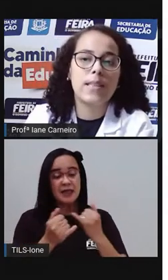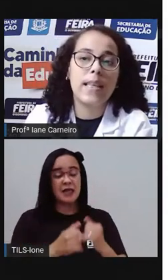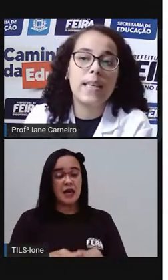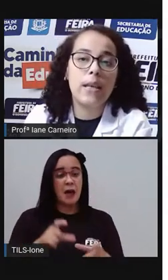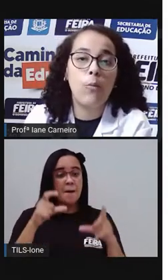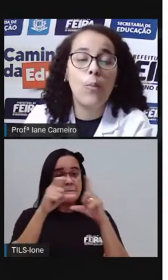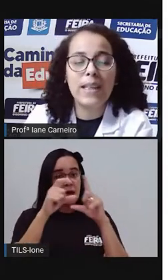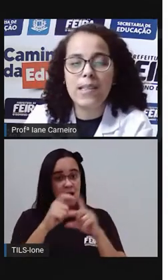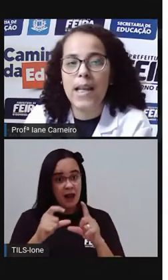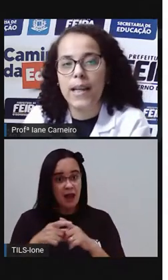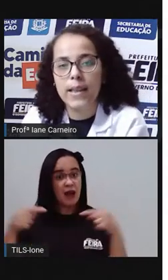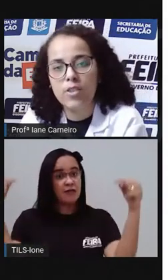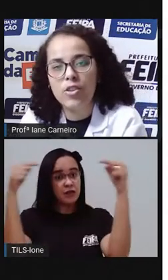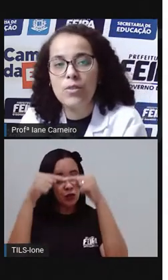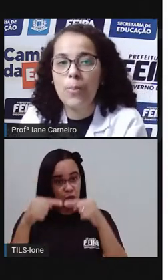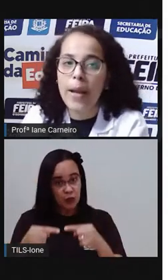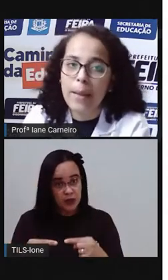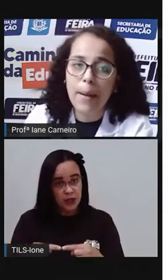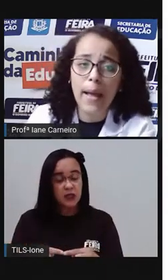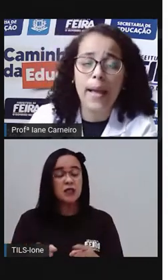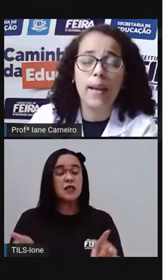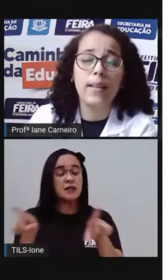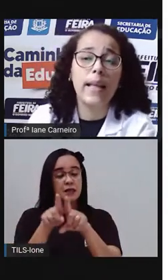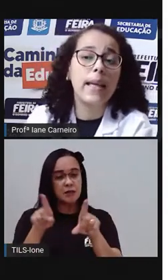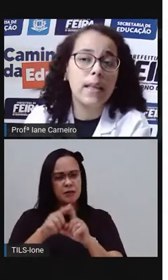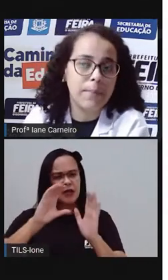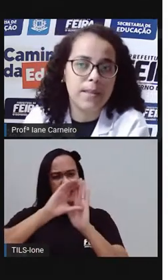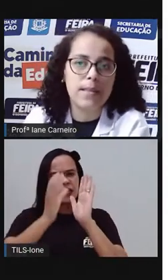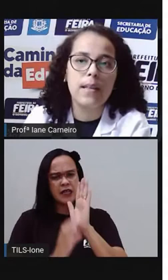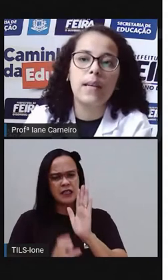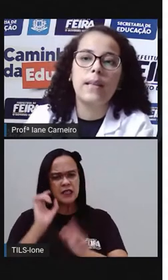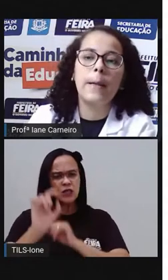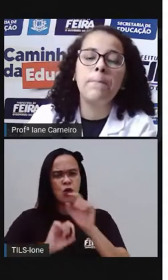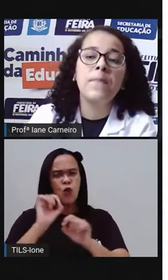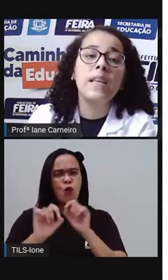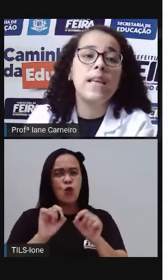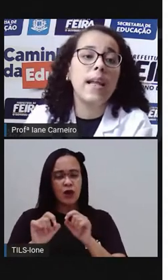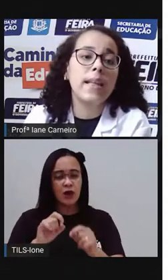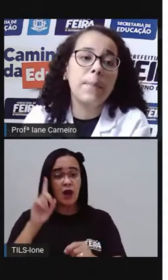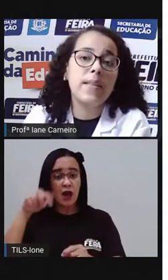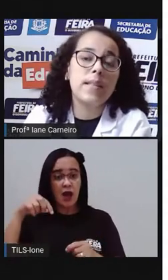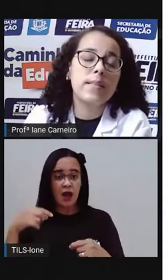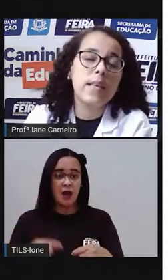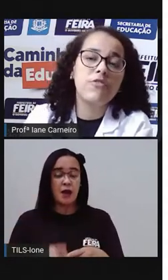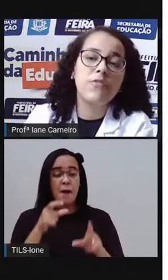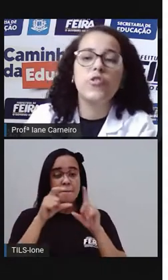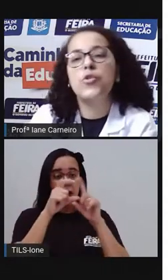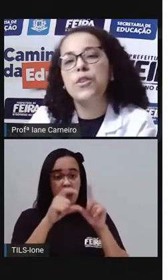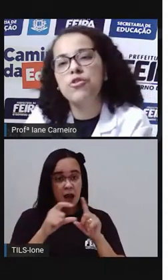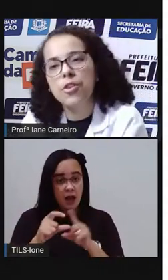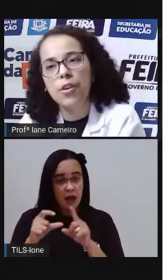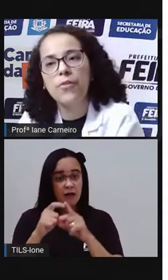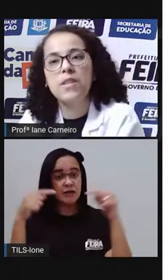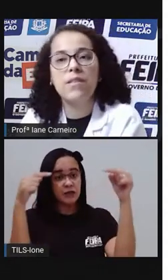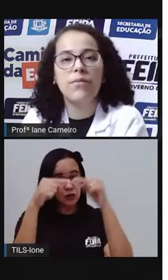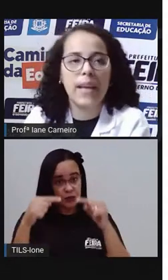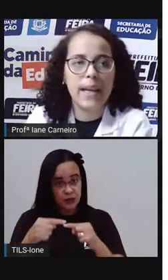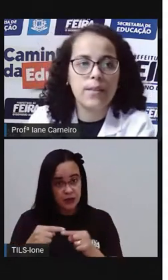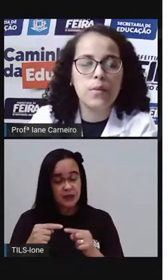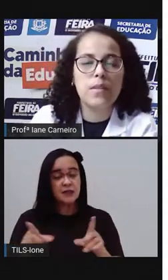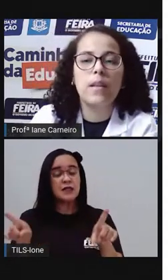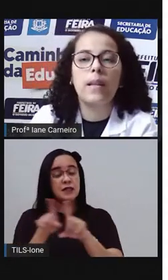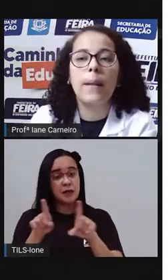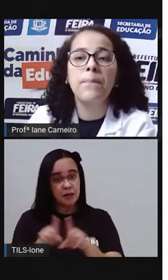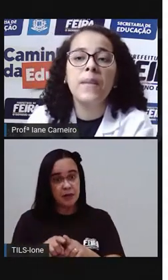aulas, que uma das características do poema é ele ter rimas. E ele também ser dividido em estrofes, em